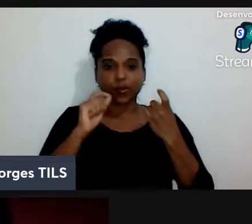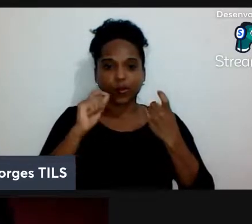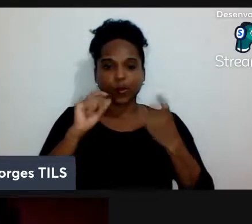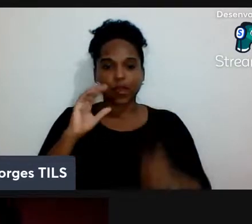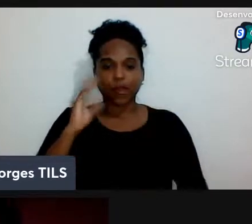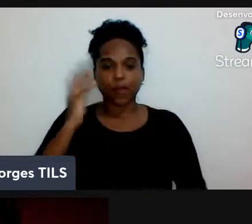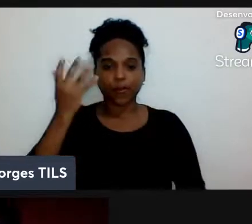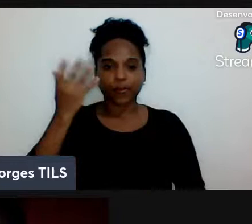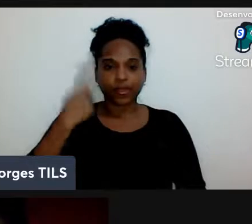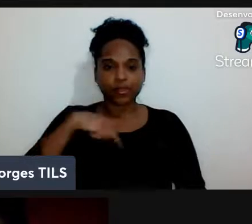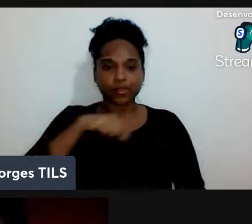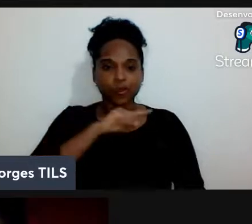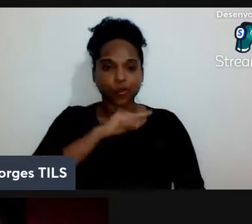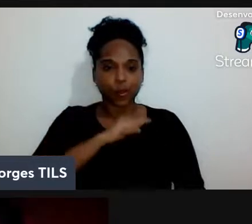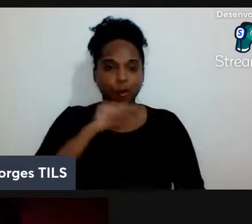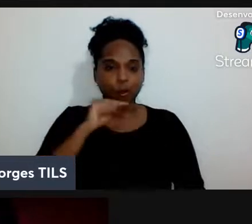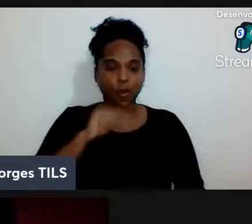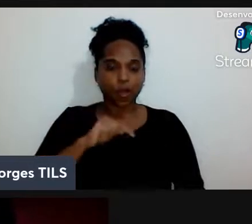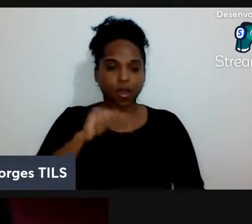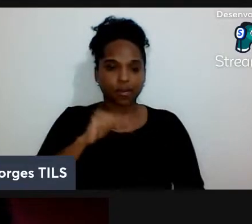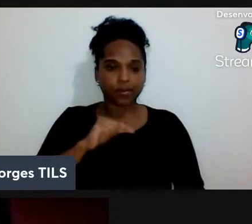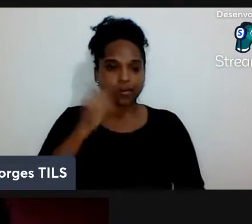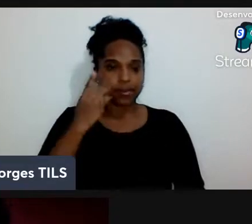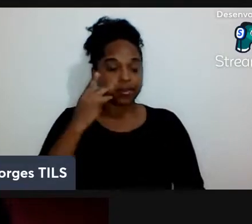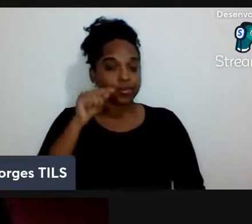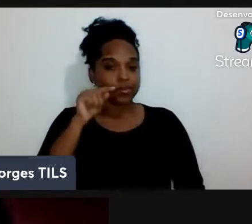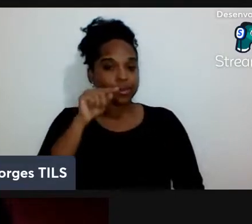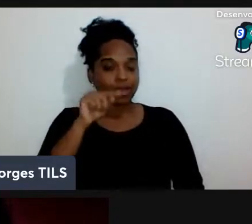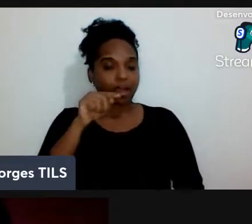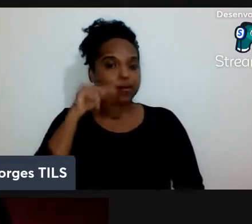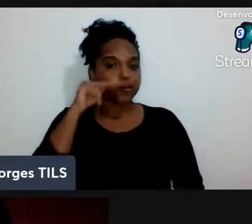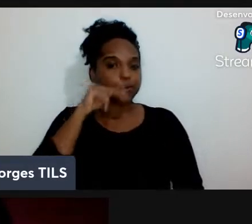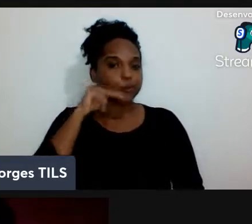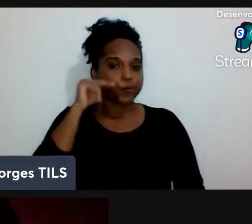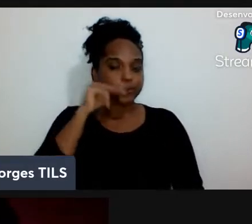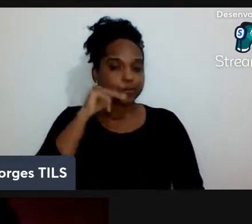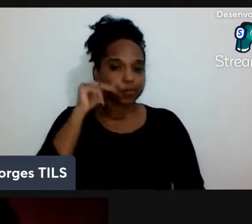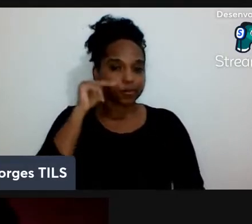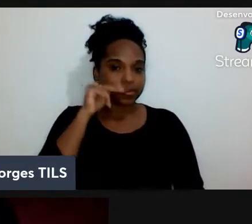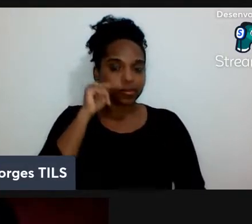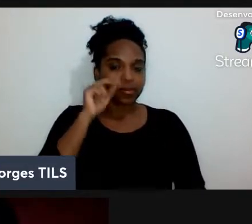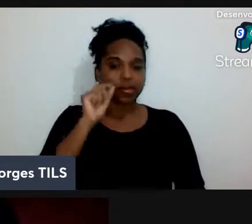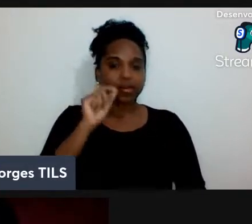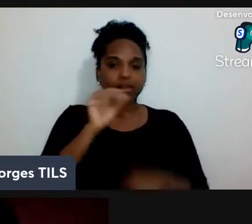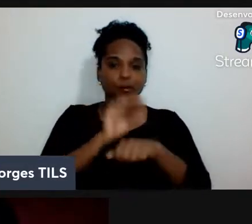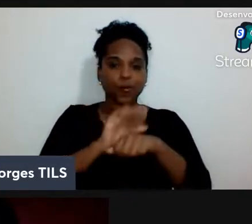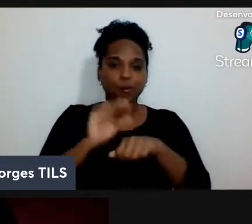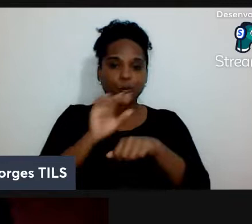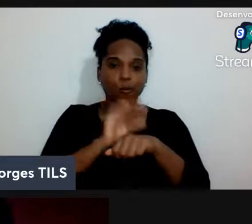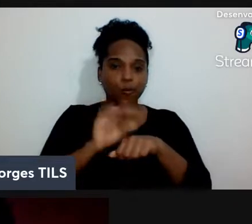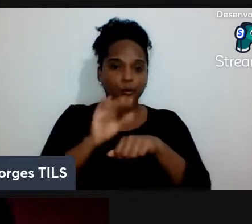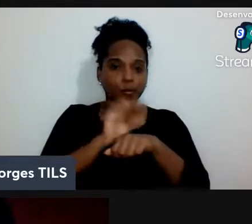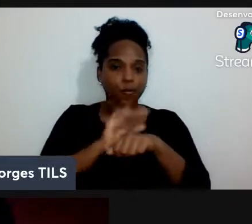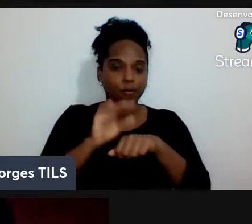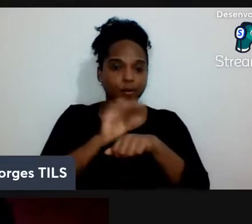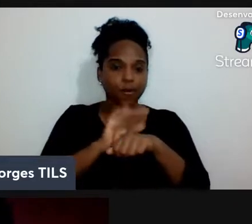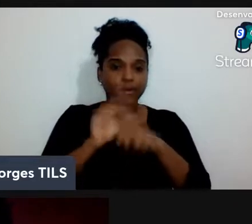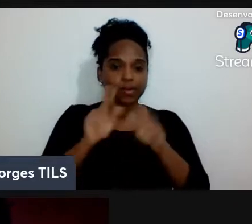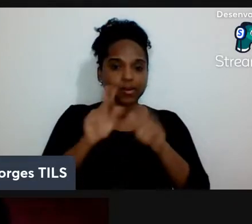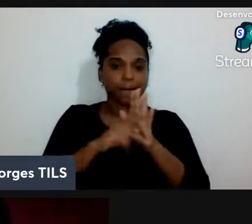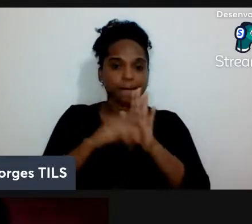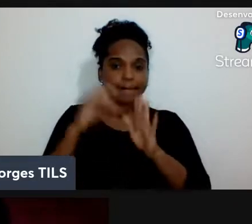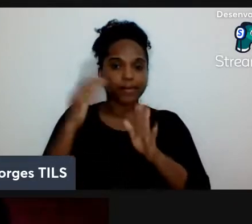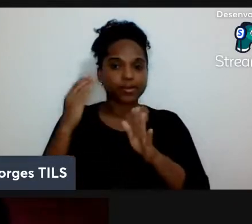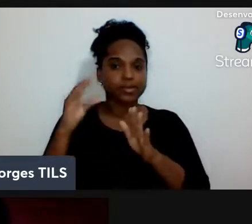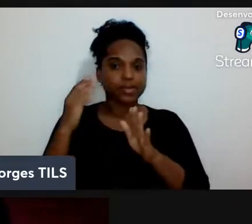aqui não sei se aí no RTRM também que os cursos de ciências exatas em